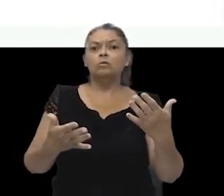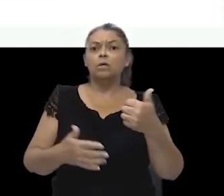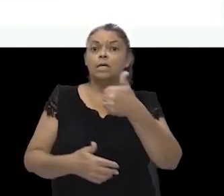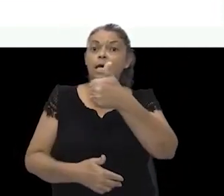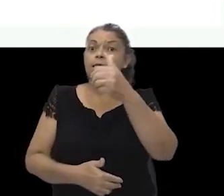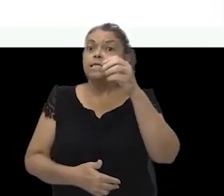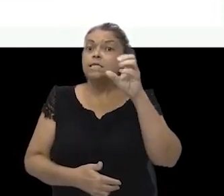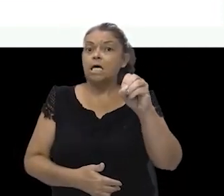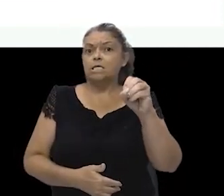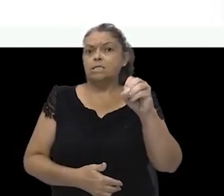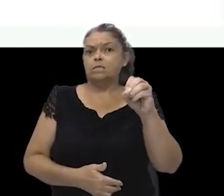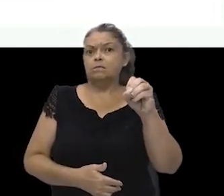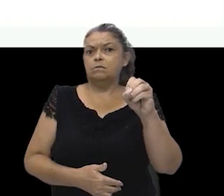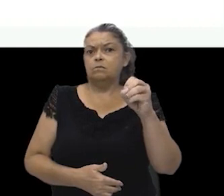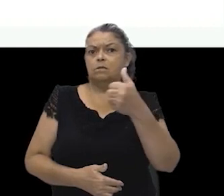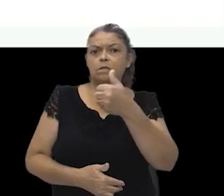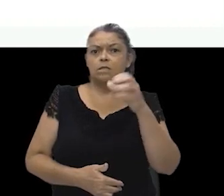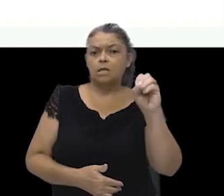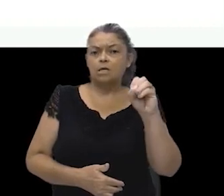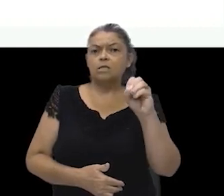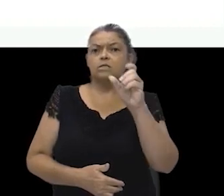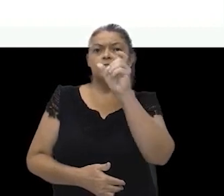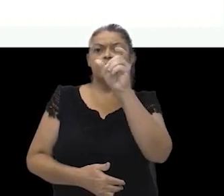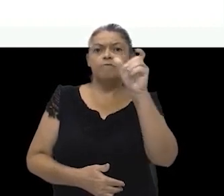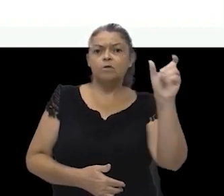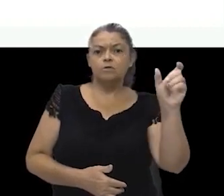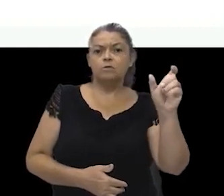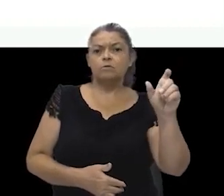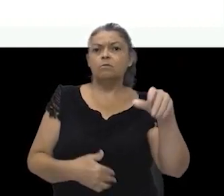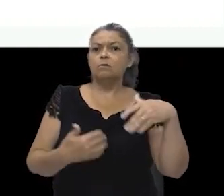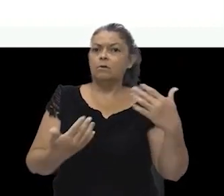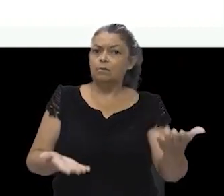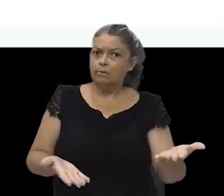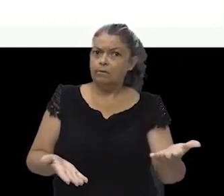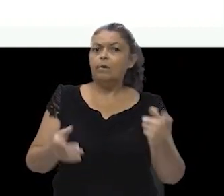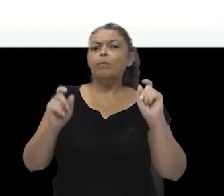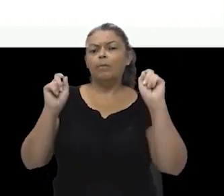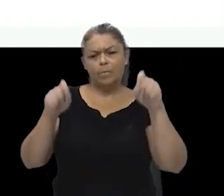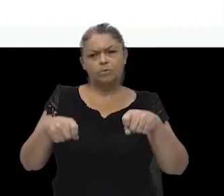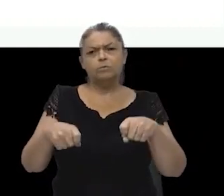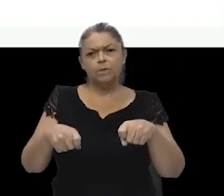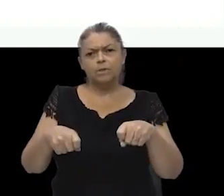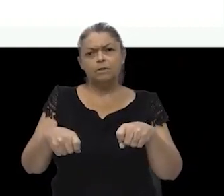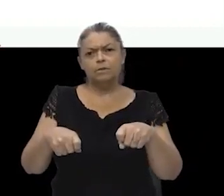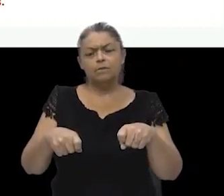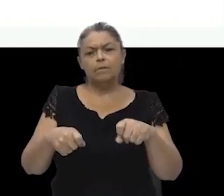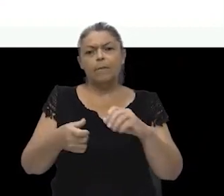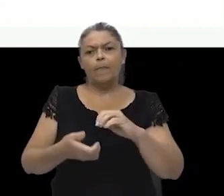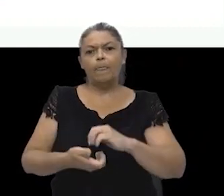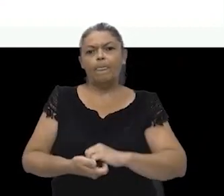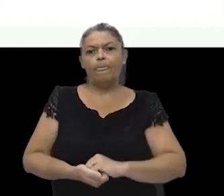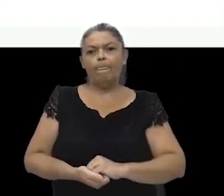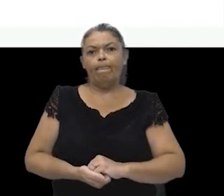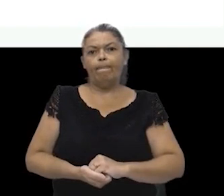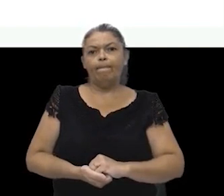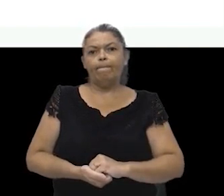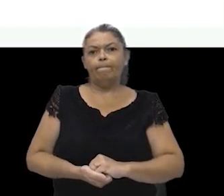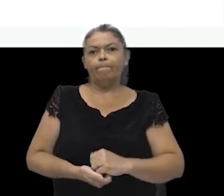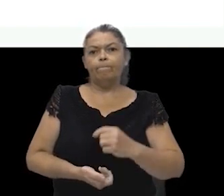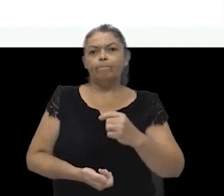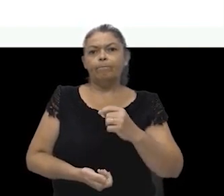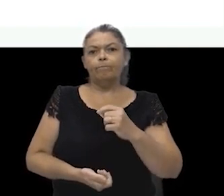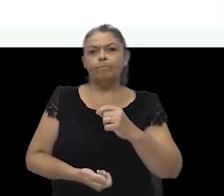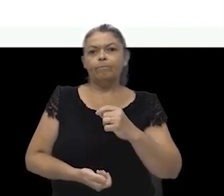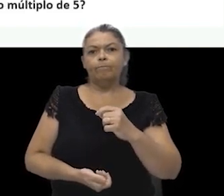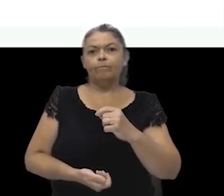fichas. Essas 10 fichas eu posso dizer que são minhas possibilidades. Então está aqui, eu tenho